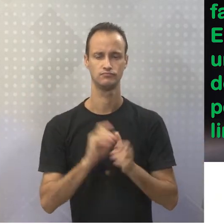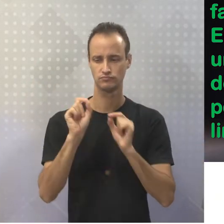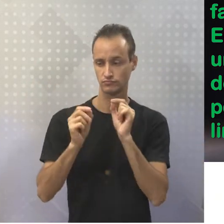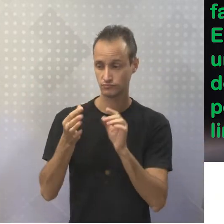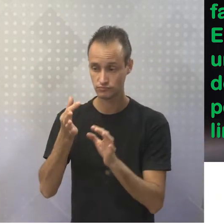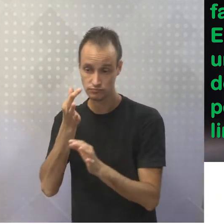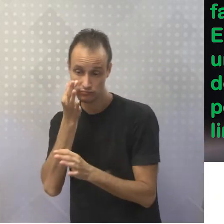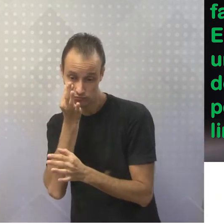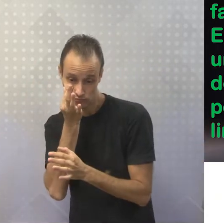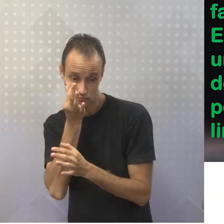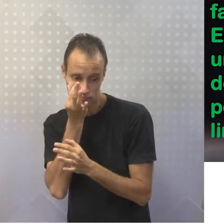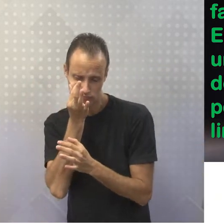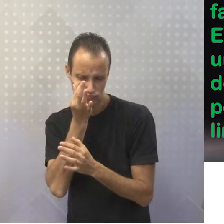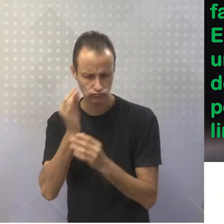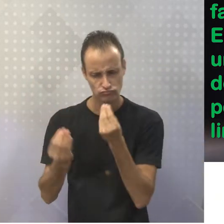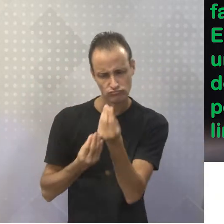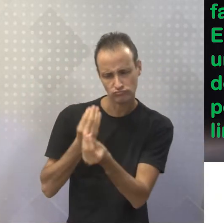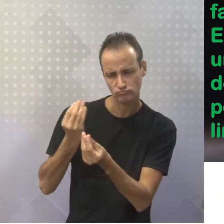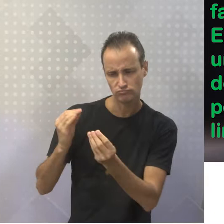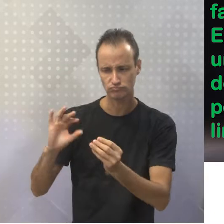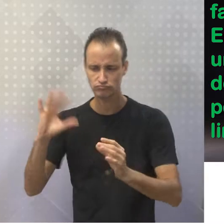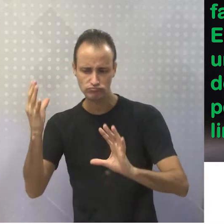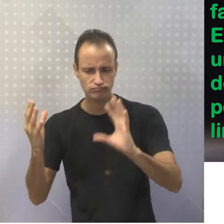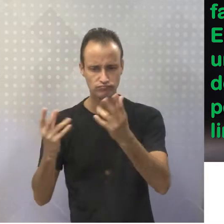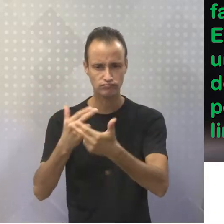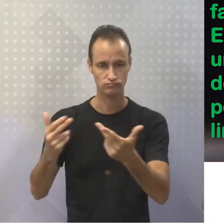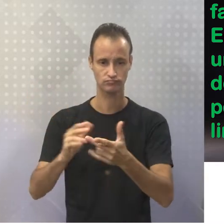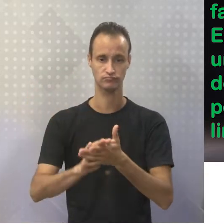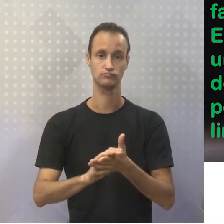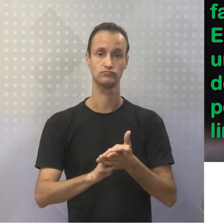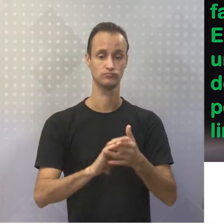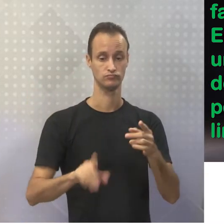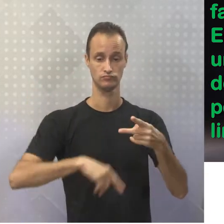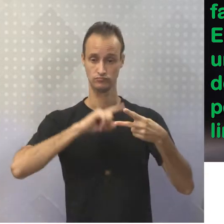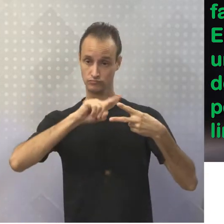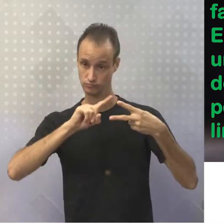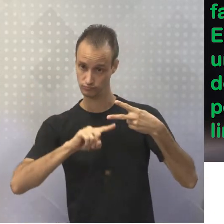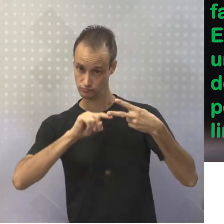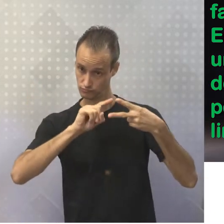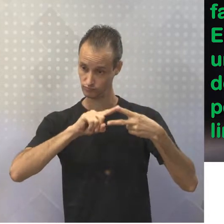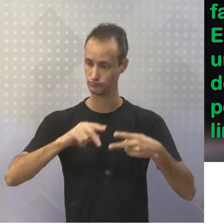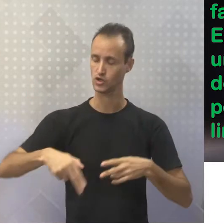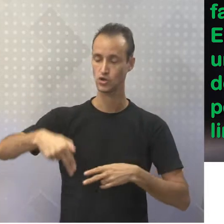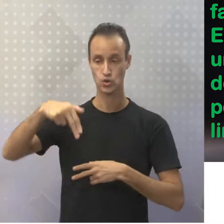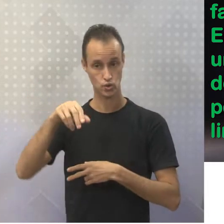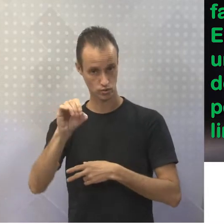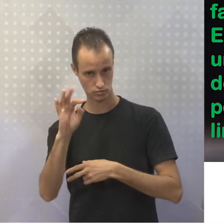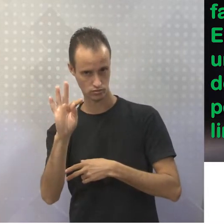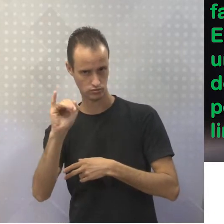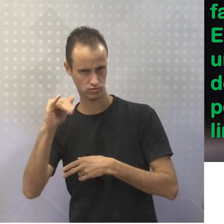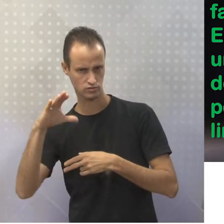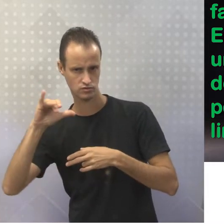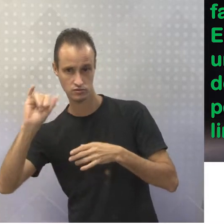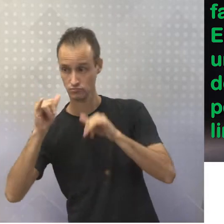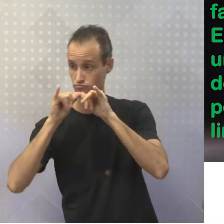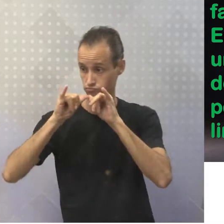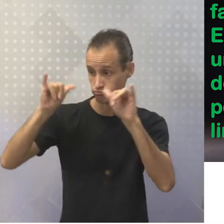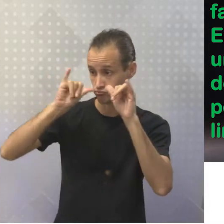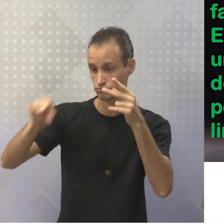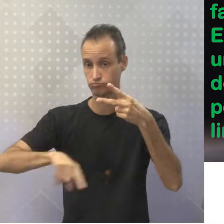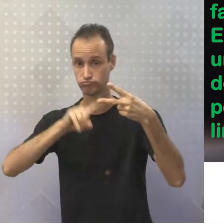observação direta dos fatos. Então, assim como a notícia, a reportagem também se refere a